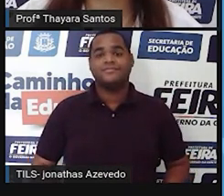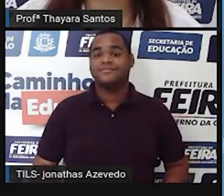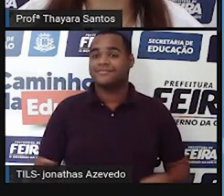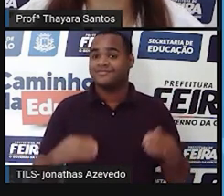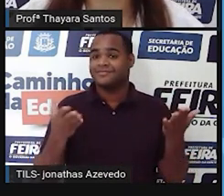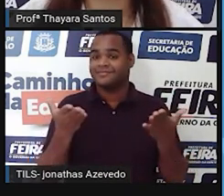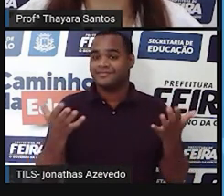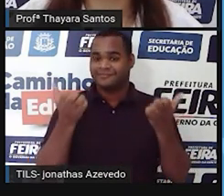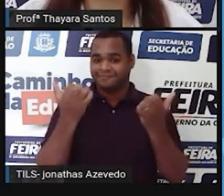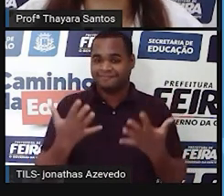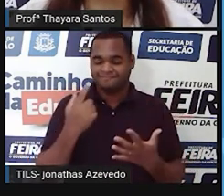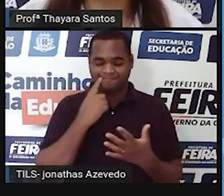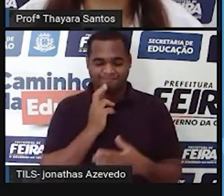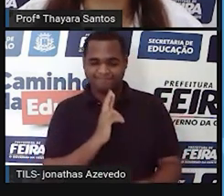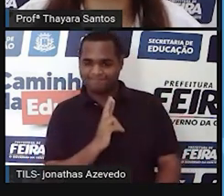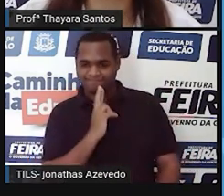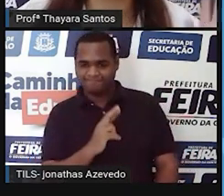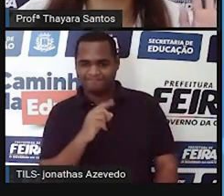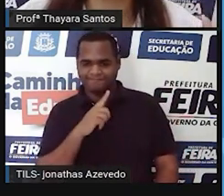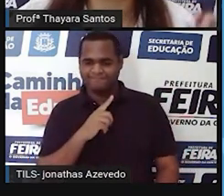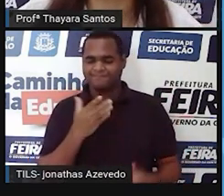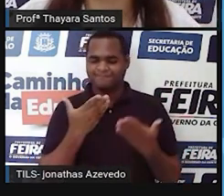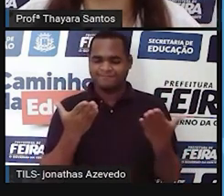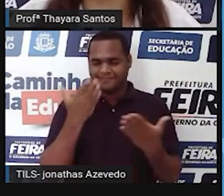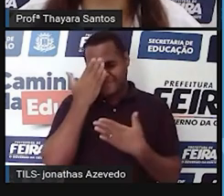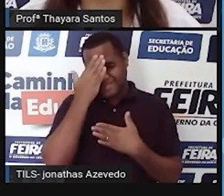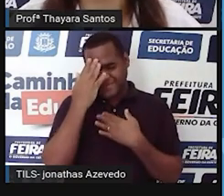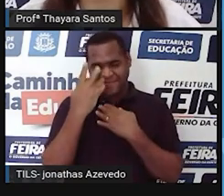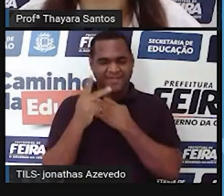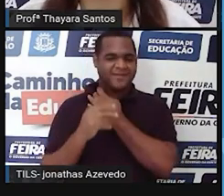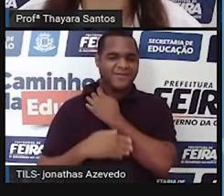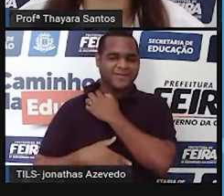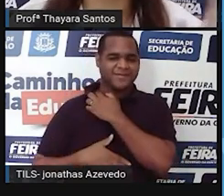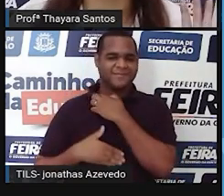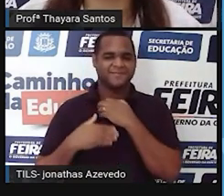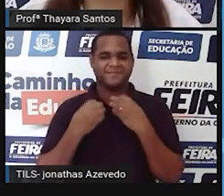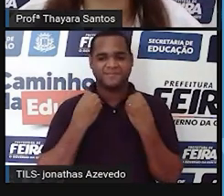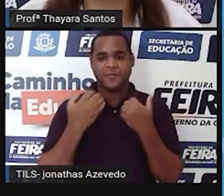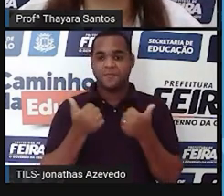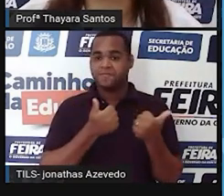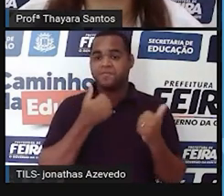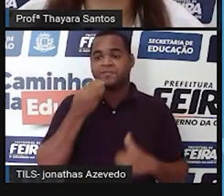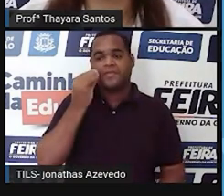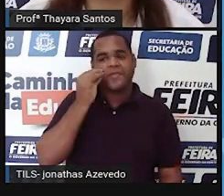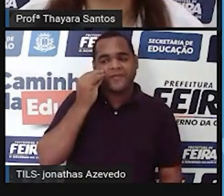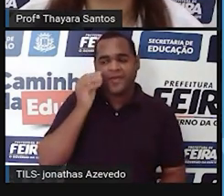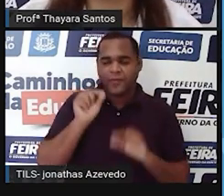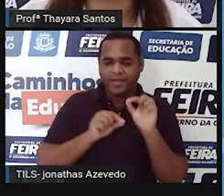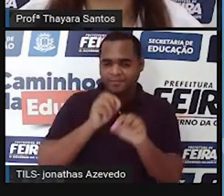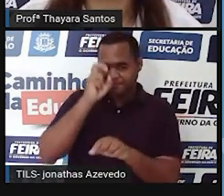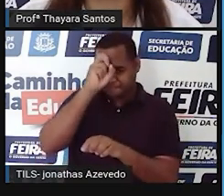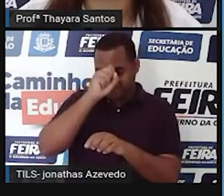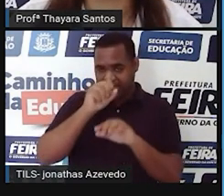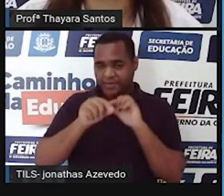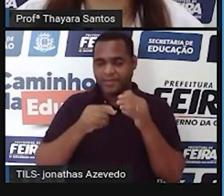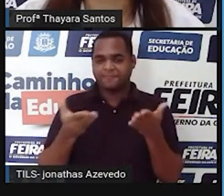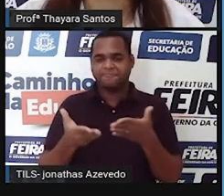Agora, a gente vai para a atividade. Eu sei que é a hora que vocês gostam, e a gente vai testar o que aprendemos até aqui.